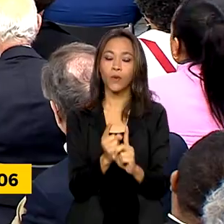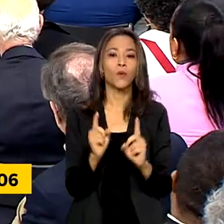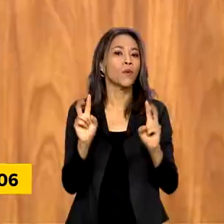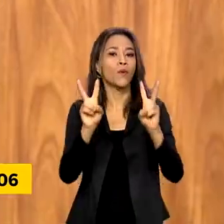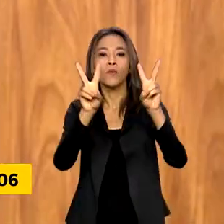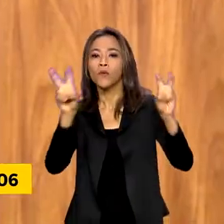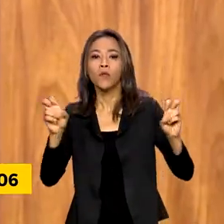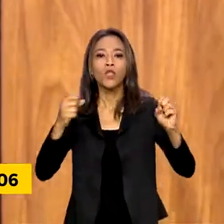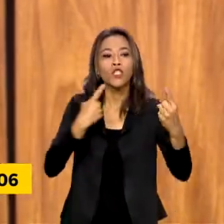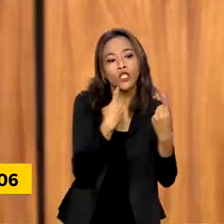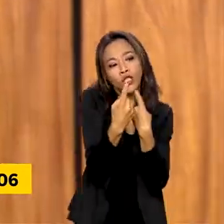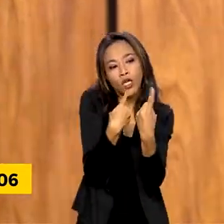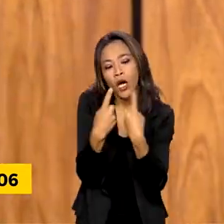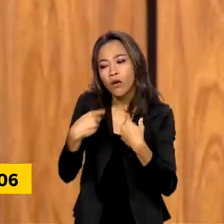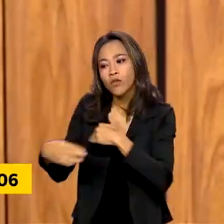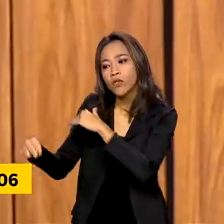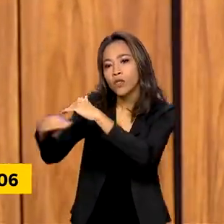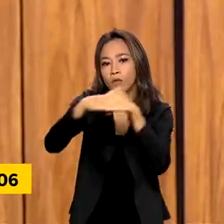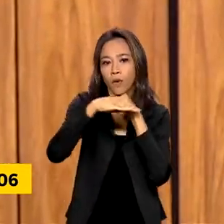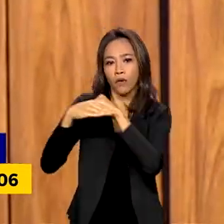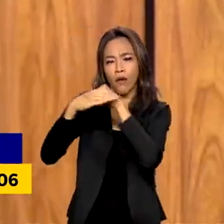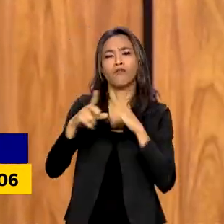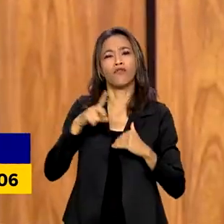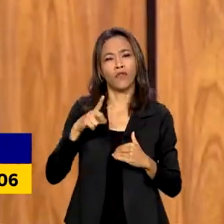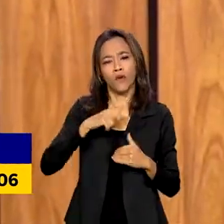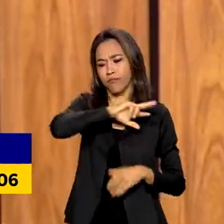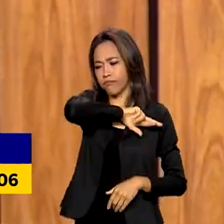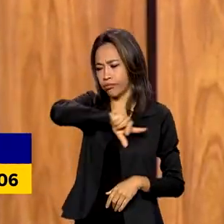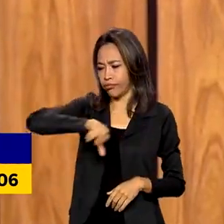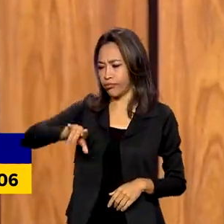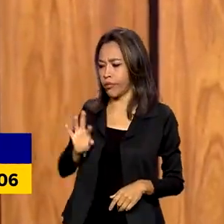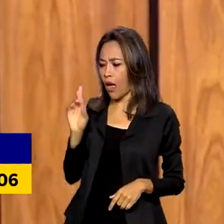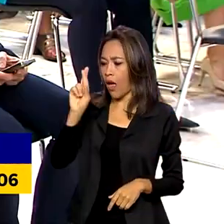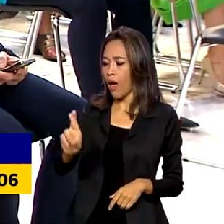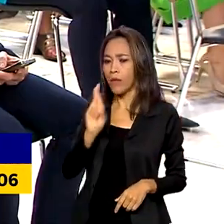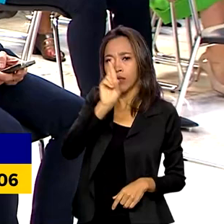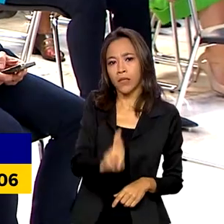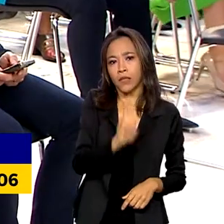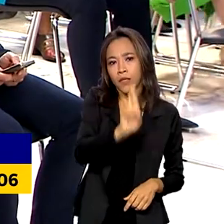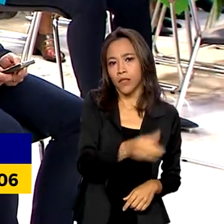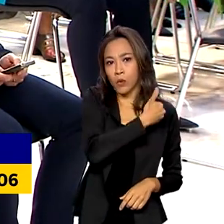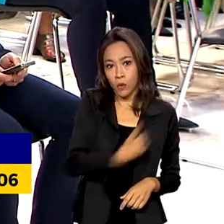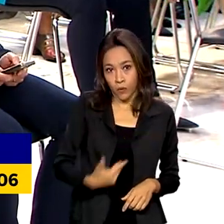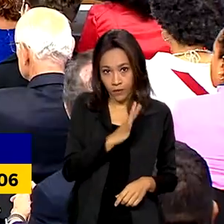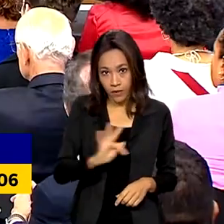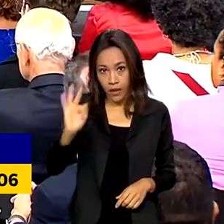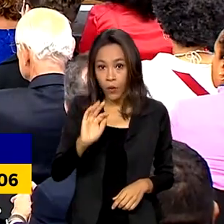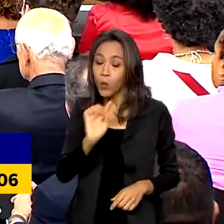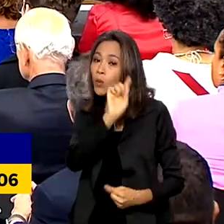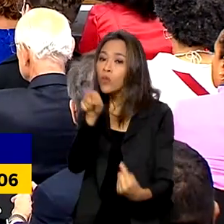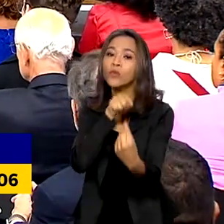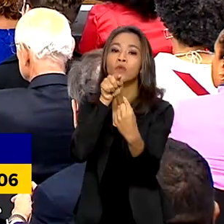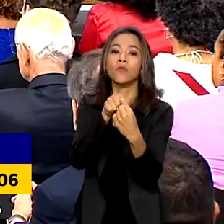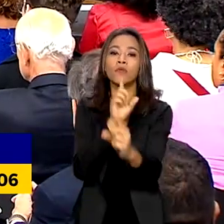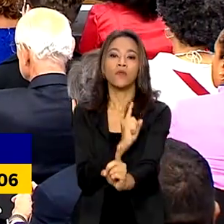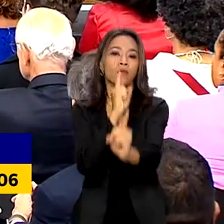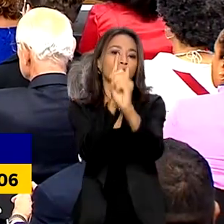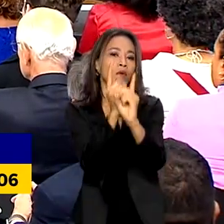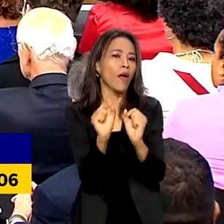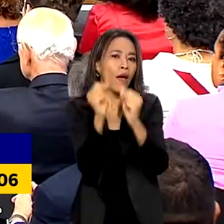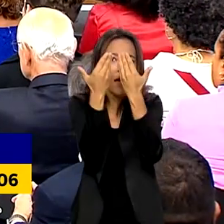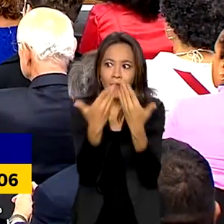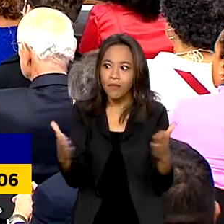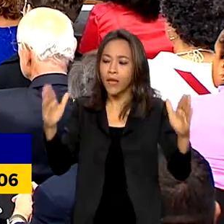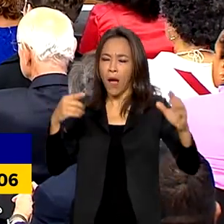Igualdade, contou com a presença de representantes do governo federal. A ideia do encontro é promover um amplo